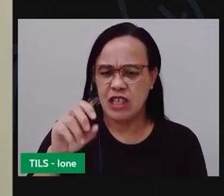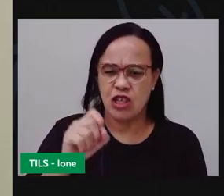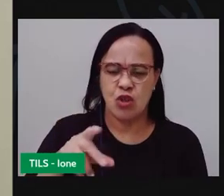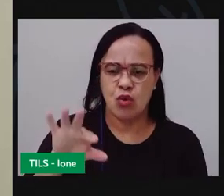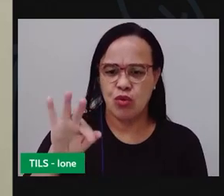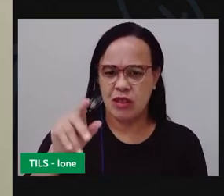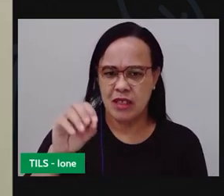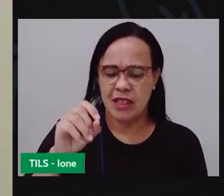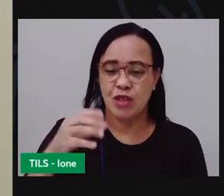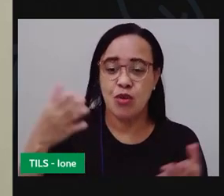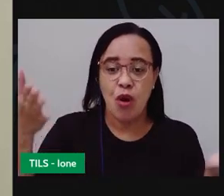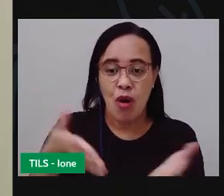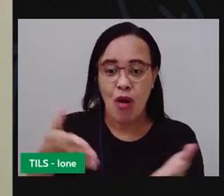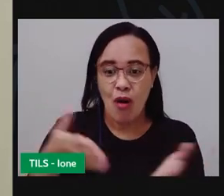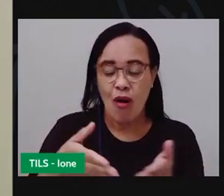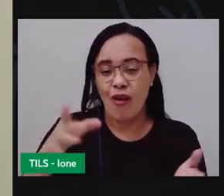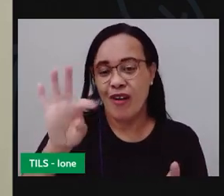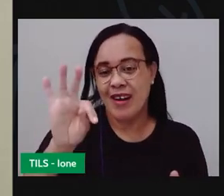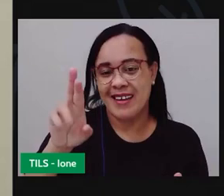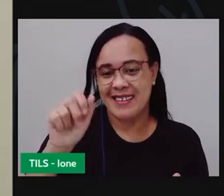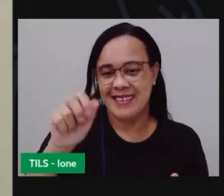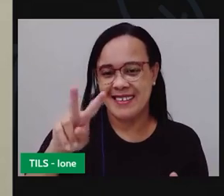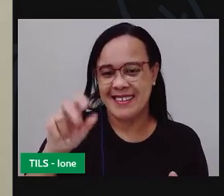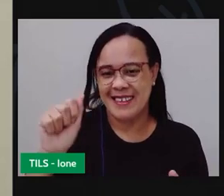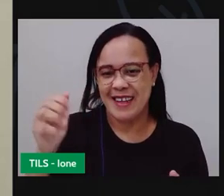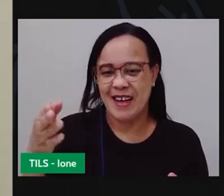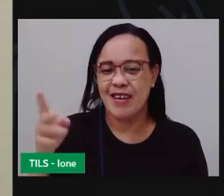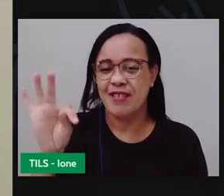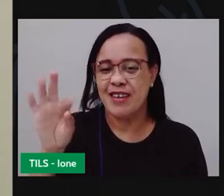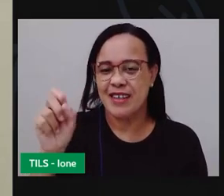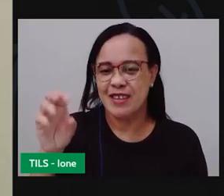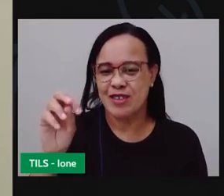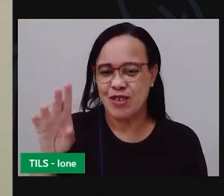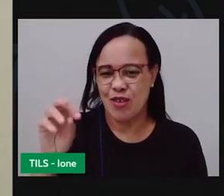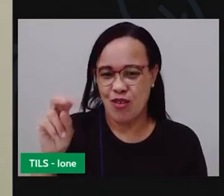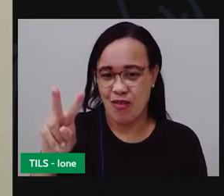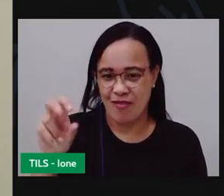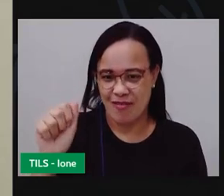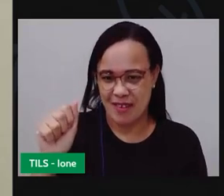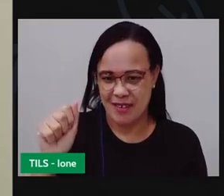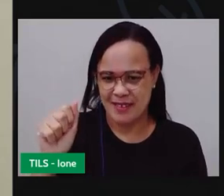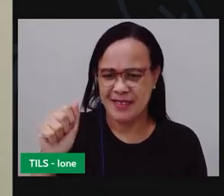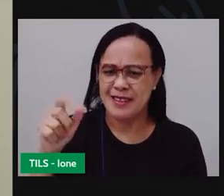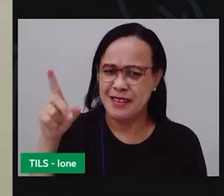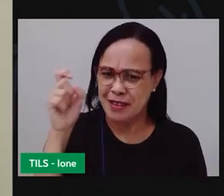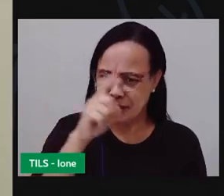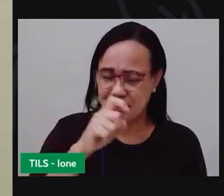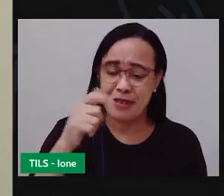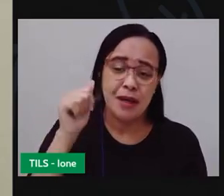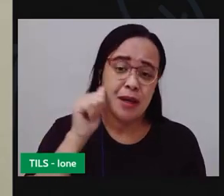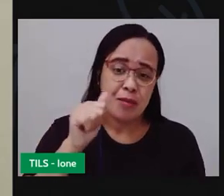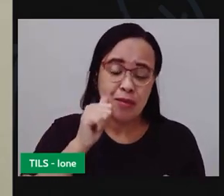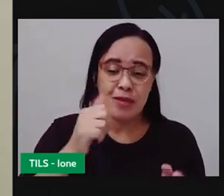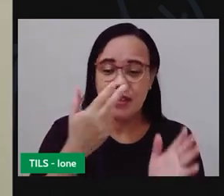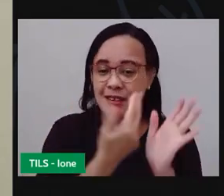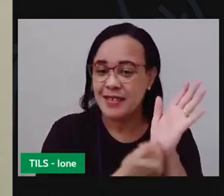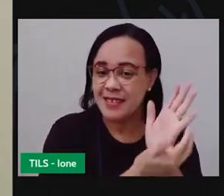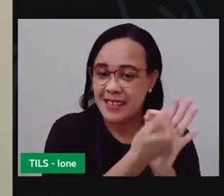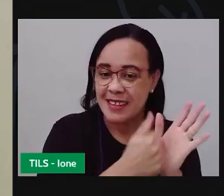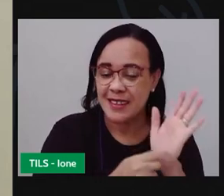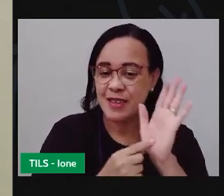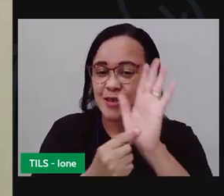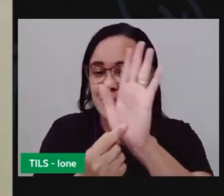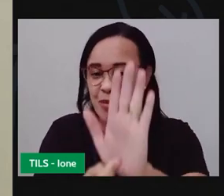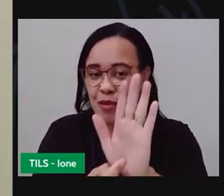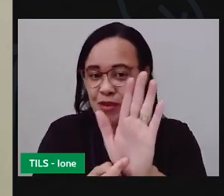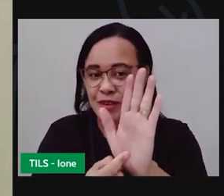a hora do trava-prova. E aí a autora já colocou aqui essa ilustração para mostrar que é